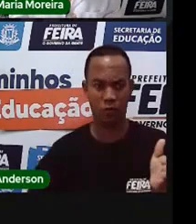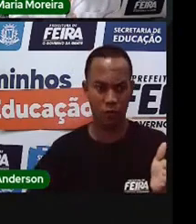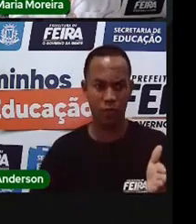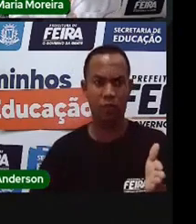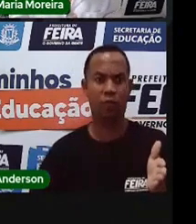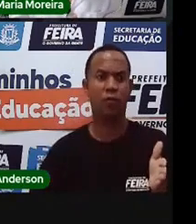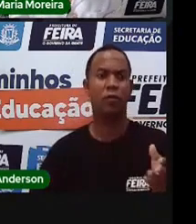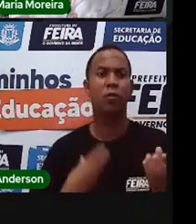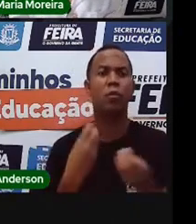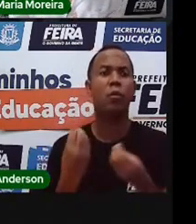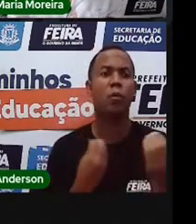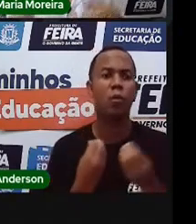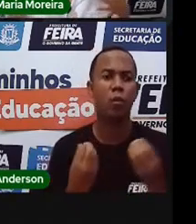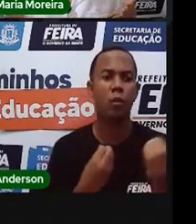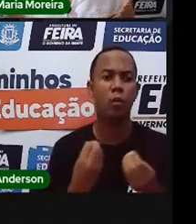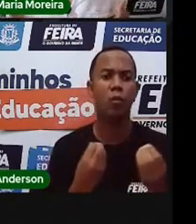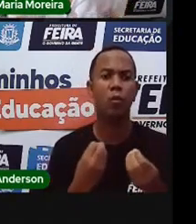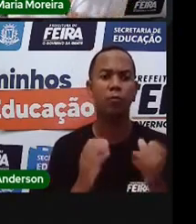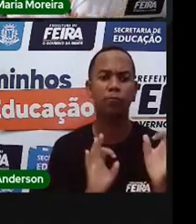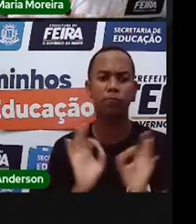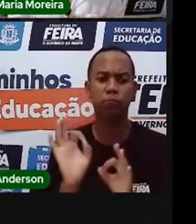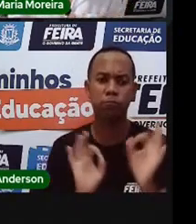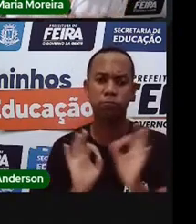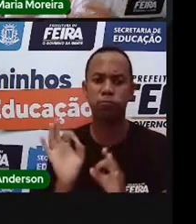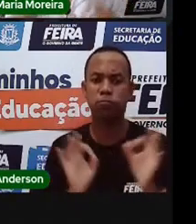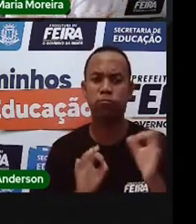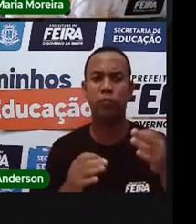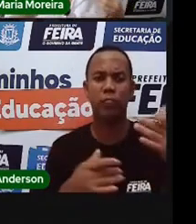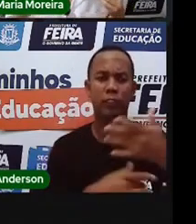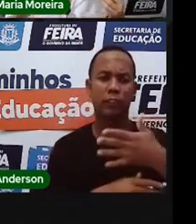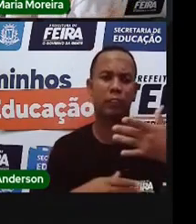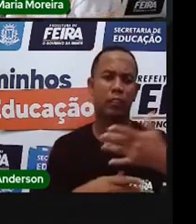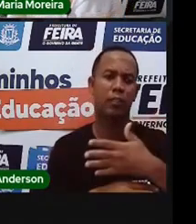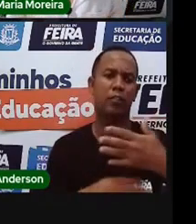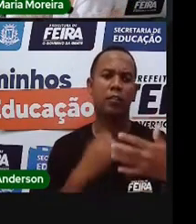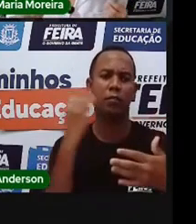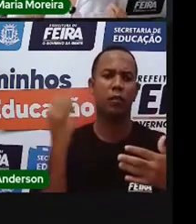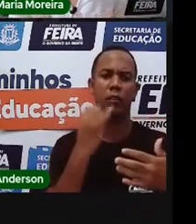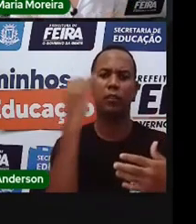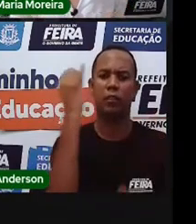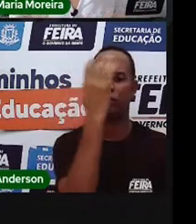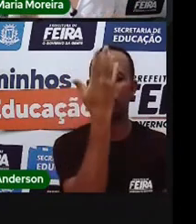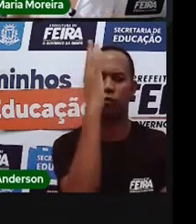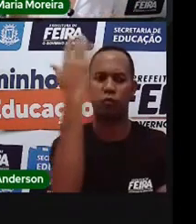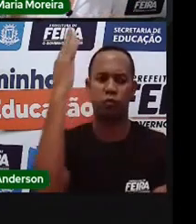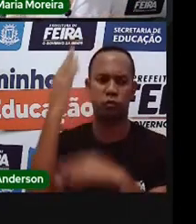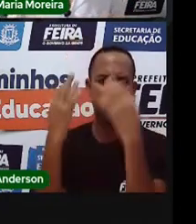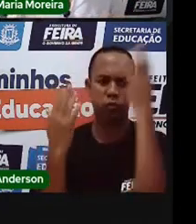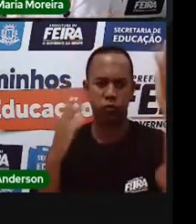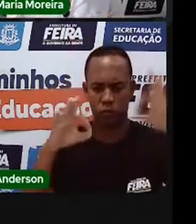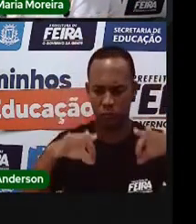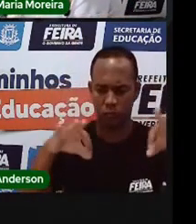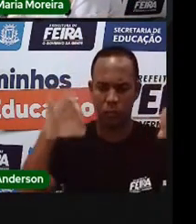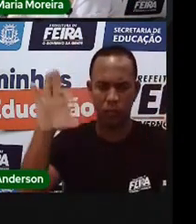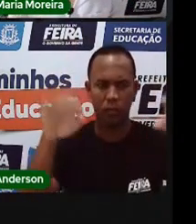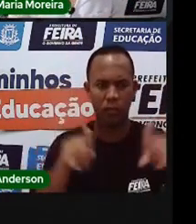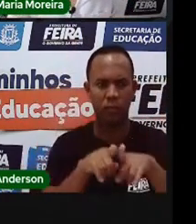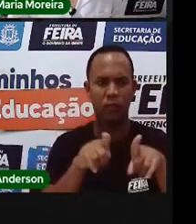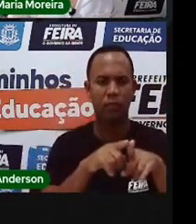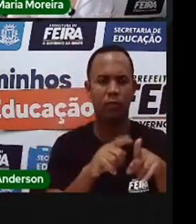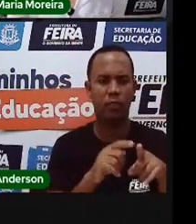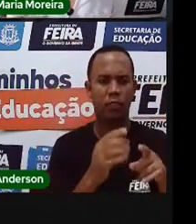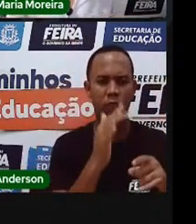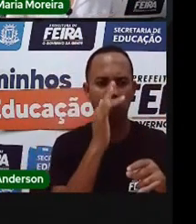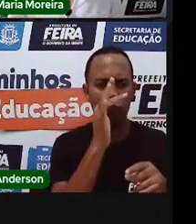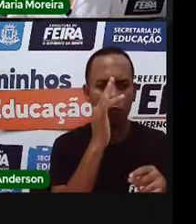embelezamento da cidade. porque é necessário arborizar, pintar, fazer jardins nas ruas, mantendo